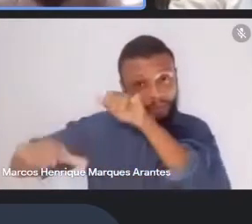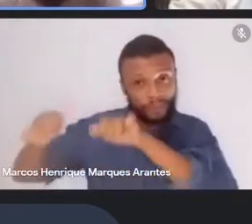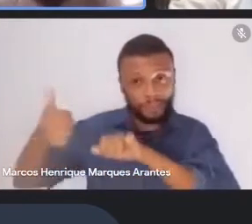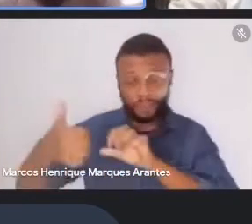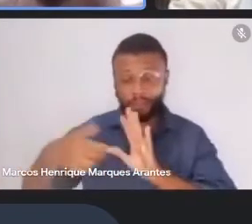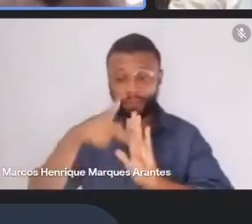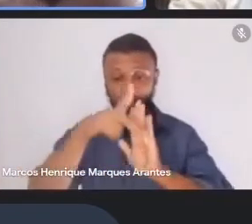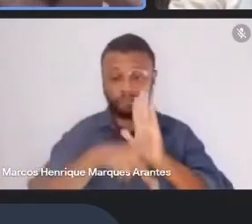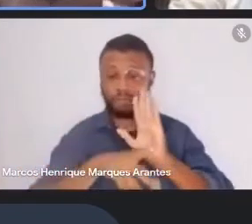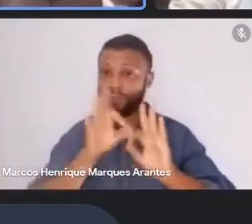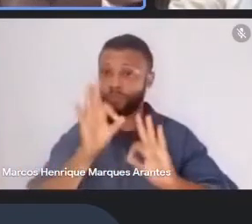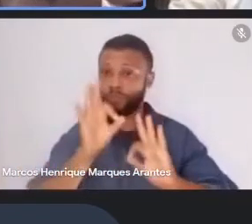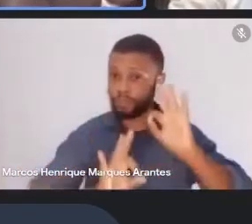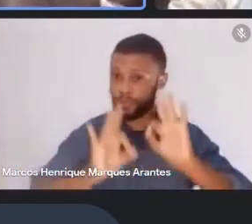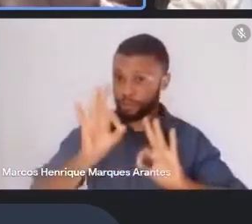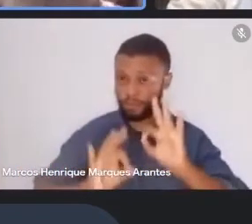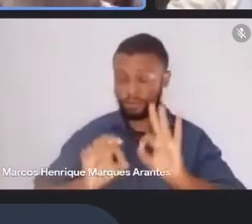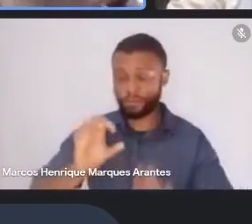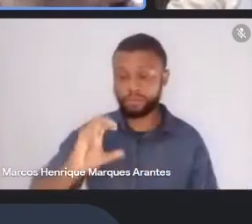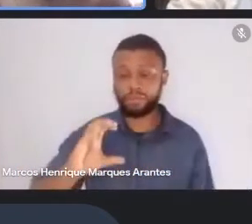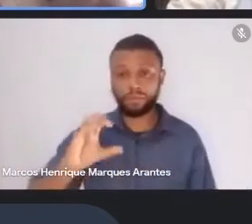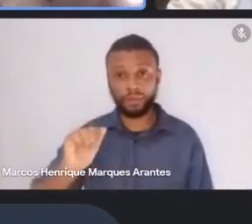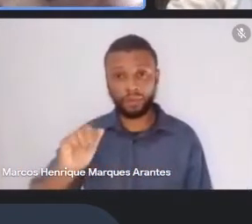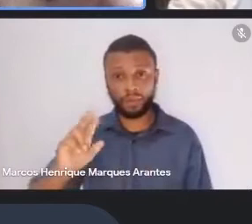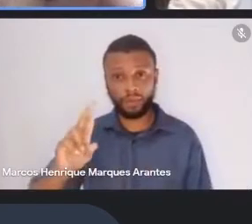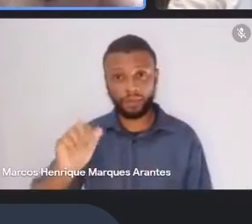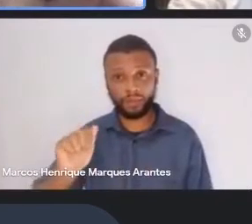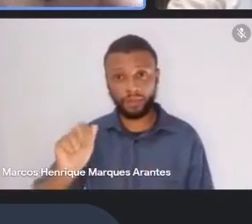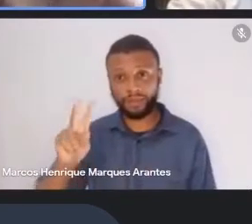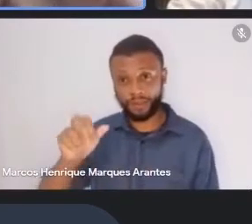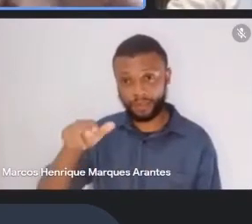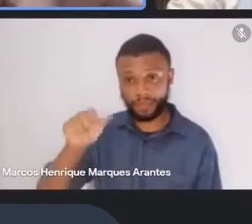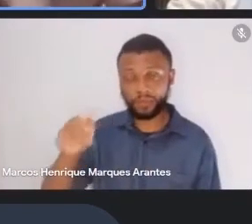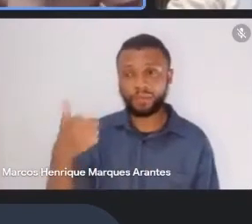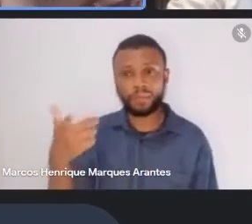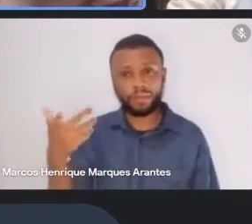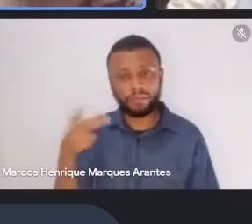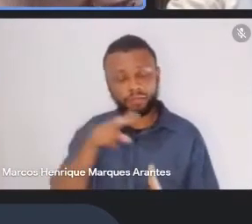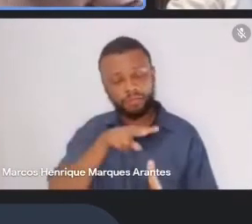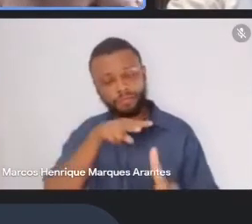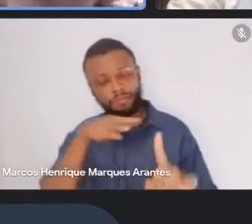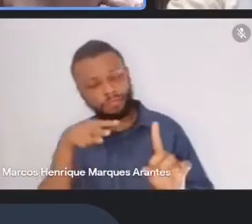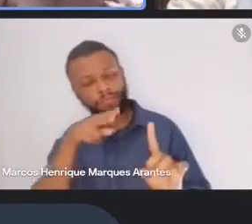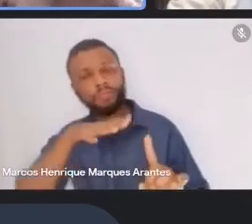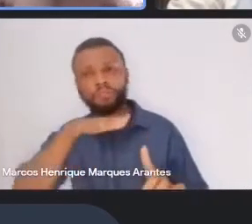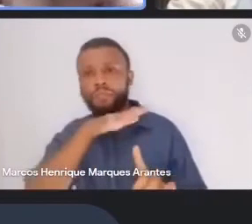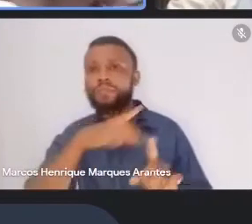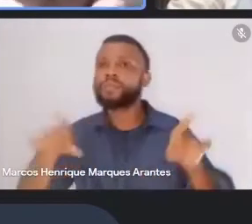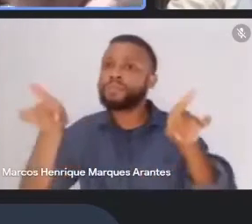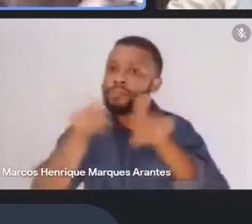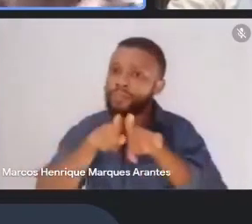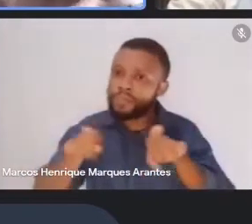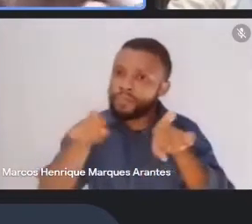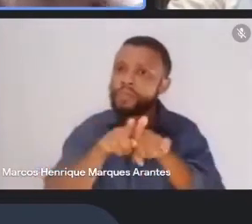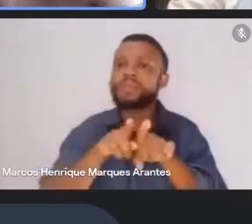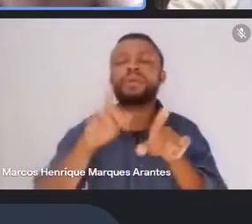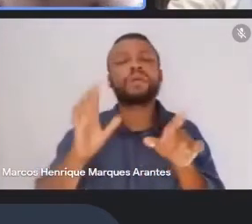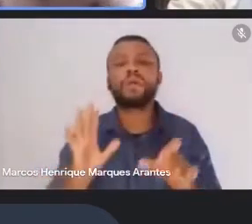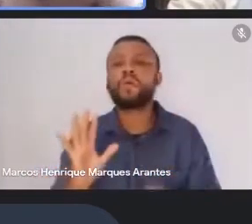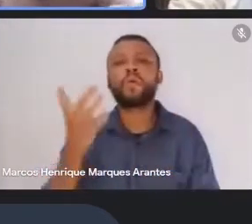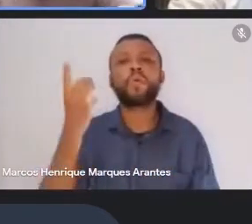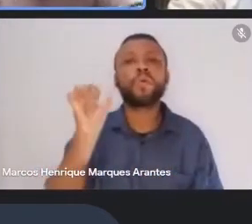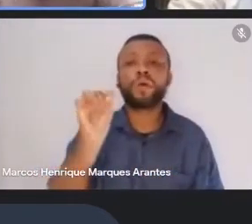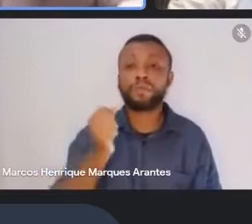as Caravanas Euclides, né? Com essa polivalência, com essa perspectiva de também buscar